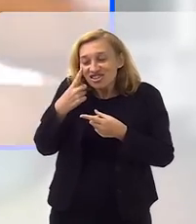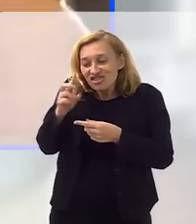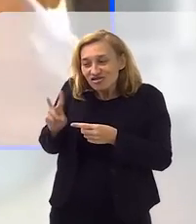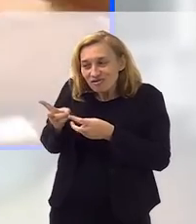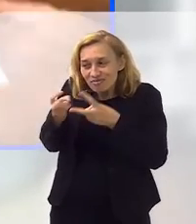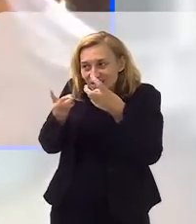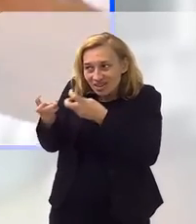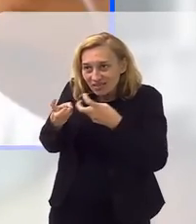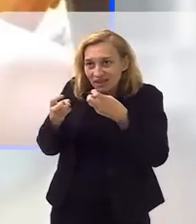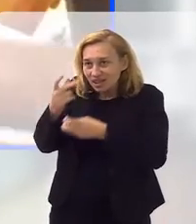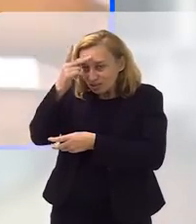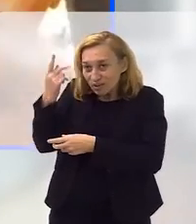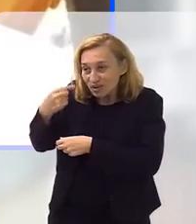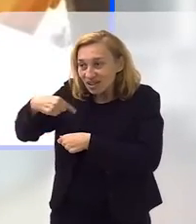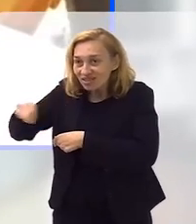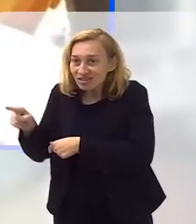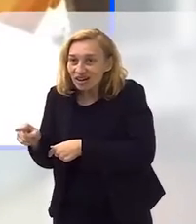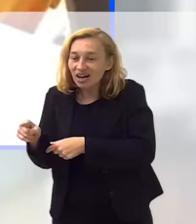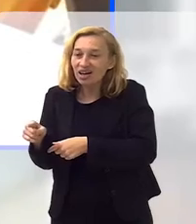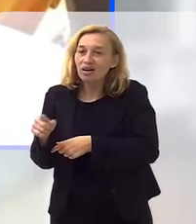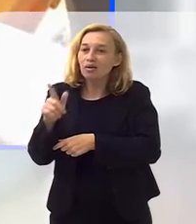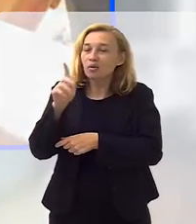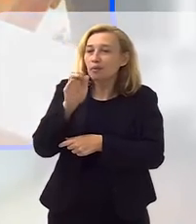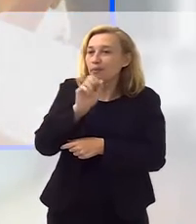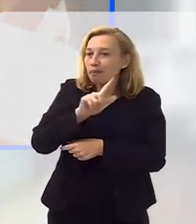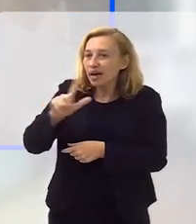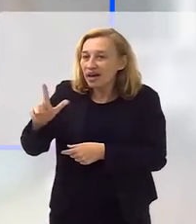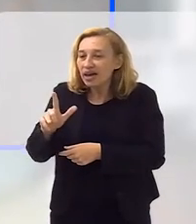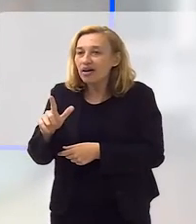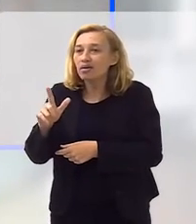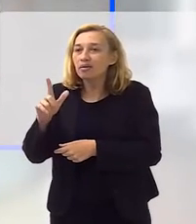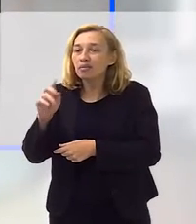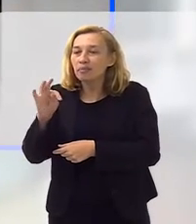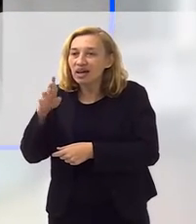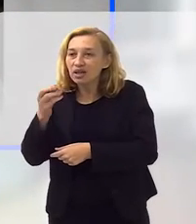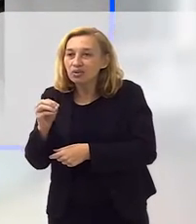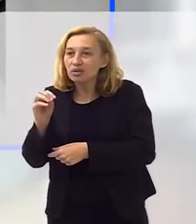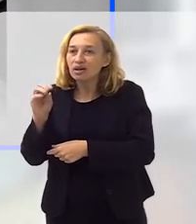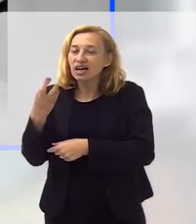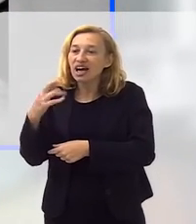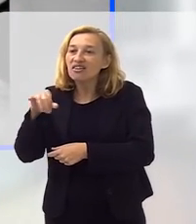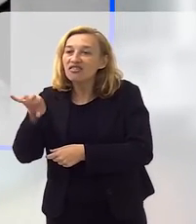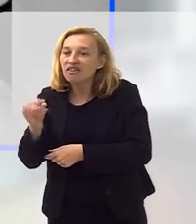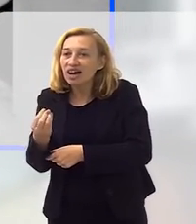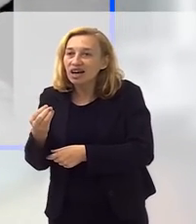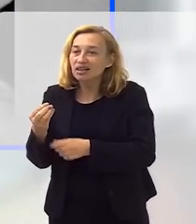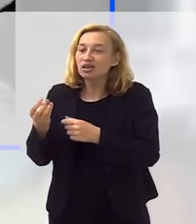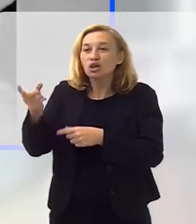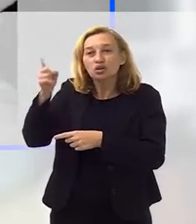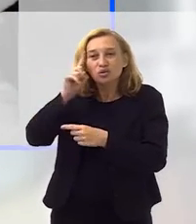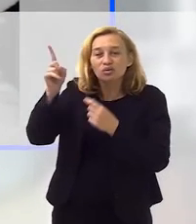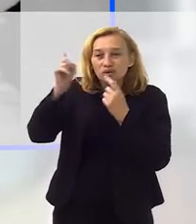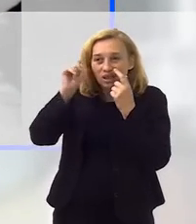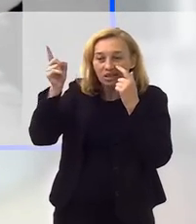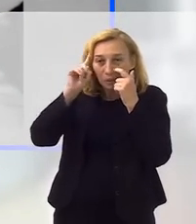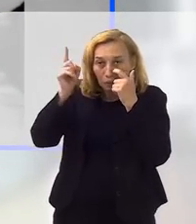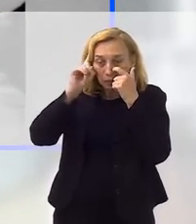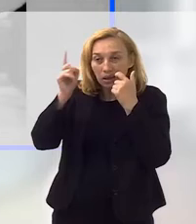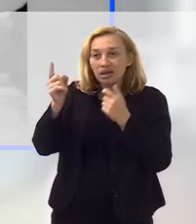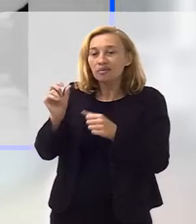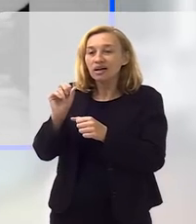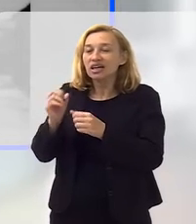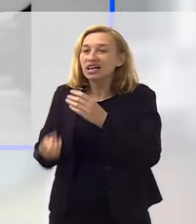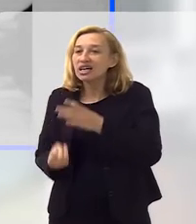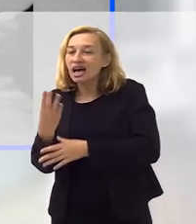ia vendo ali as pessoas vindo lá, principalmente o Délcio, né, o Délcio Carvalho ia muito lá, ia praticamente todo dia